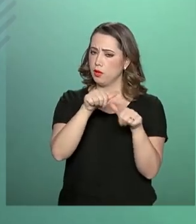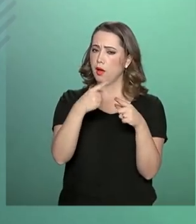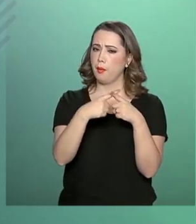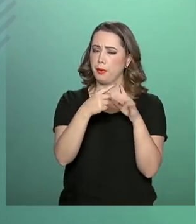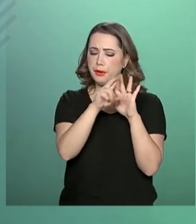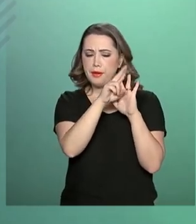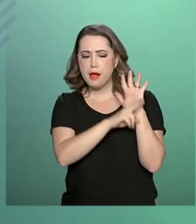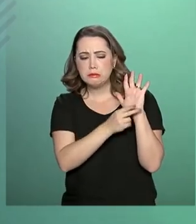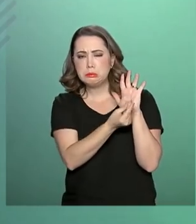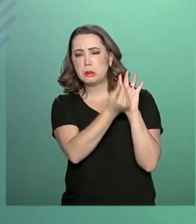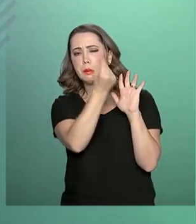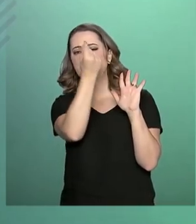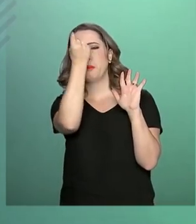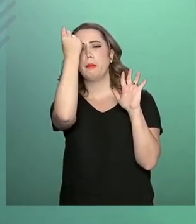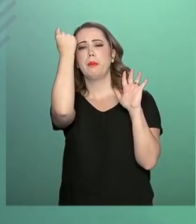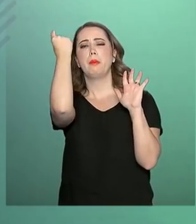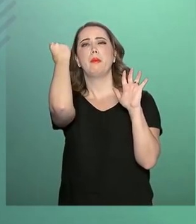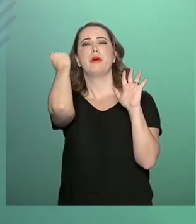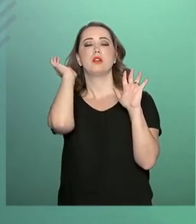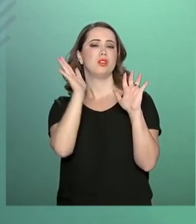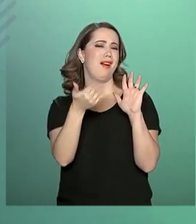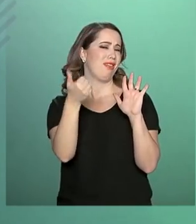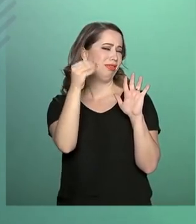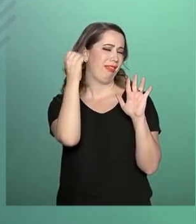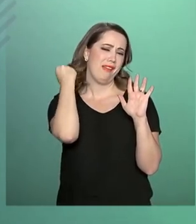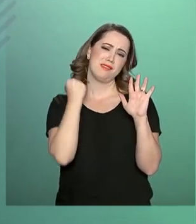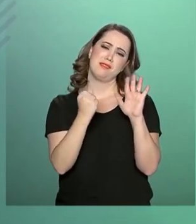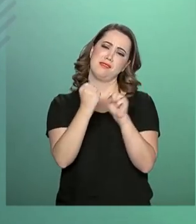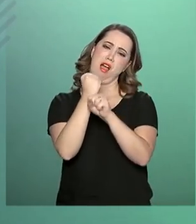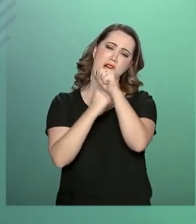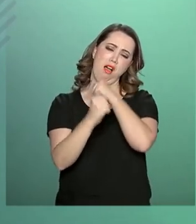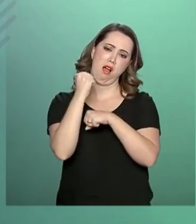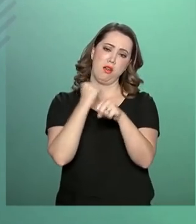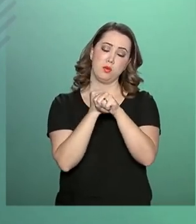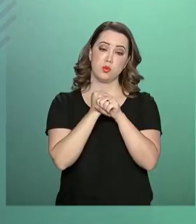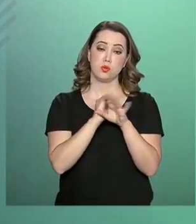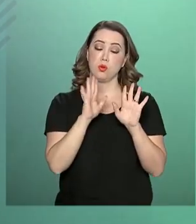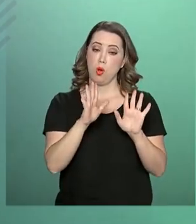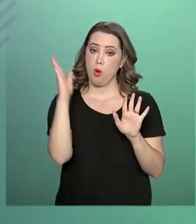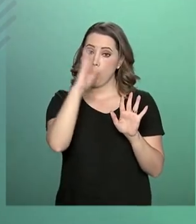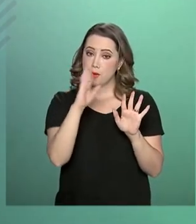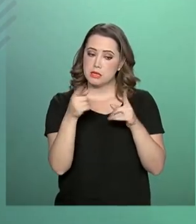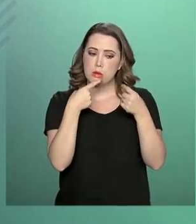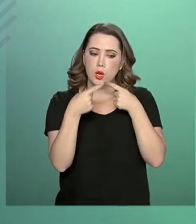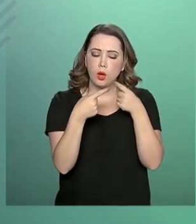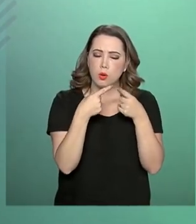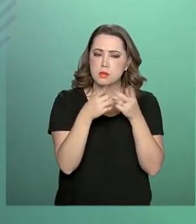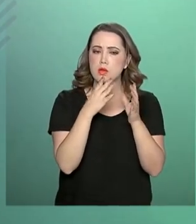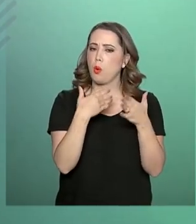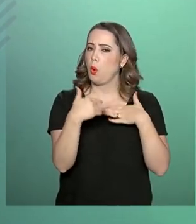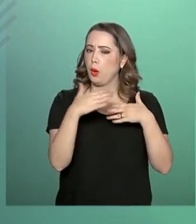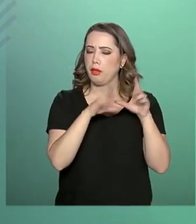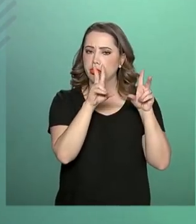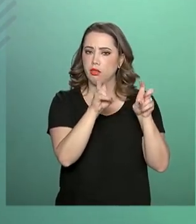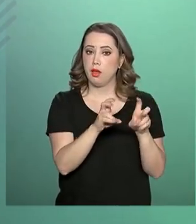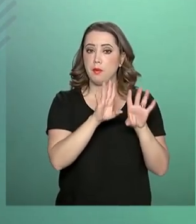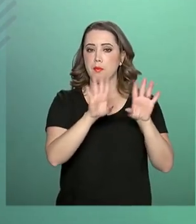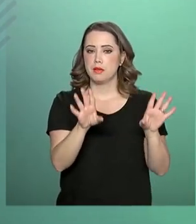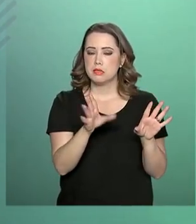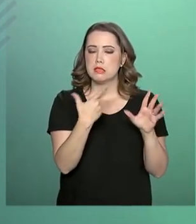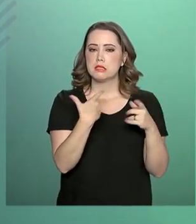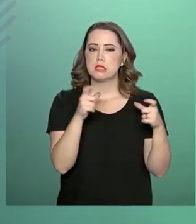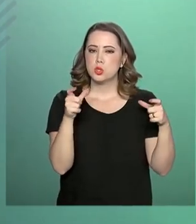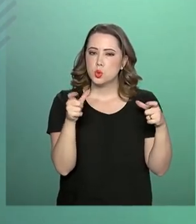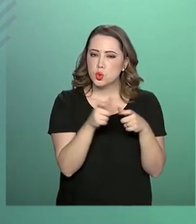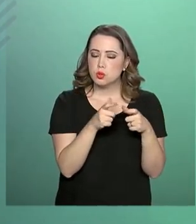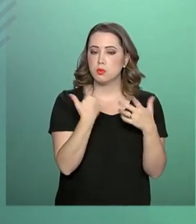Brasil negocia qualquer tema, mas se tornarem mais restritas as regras para